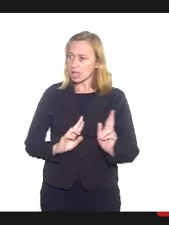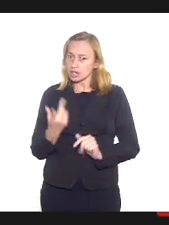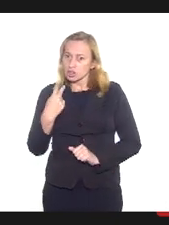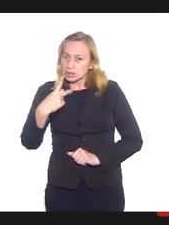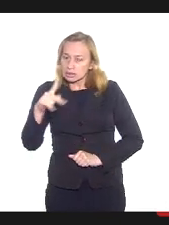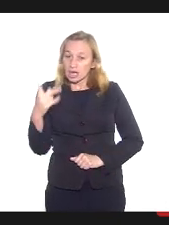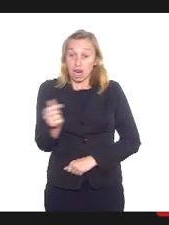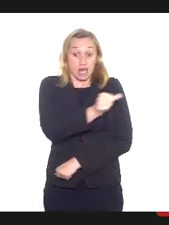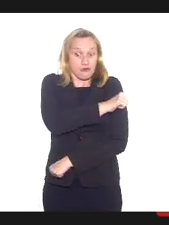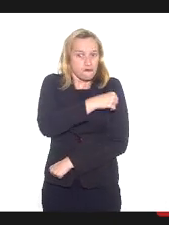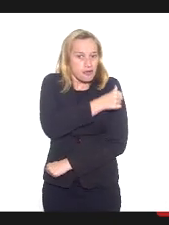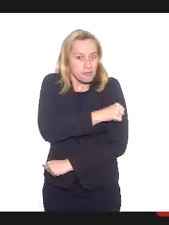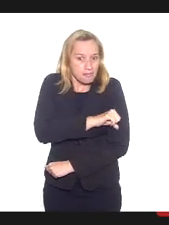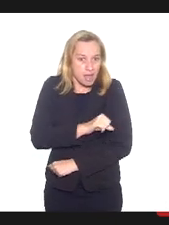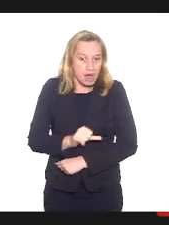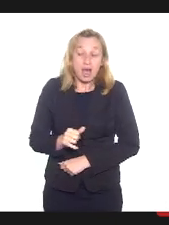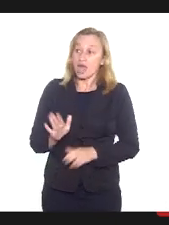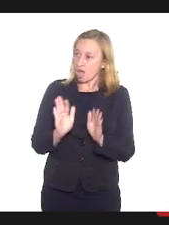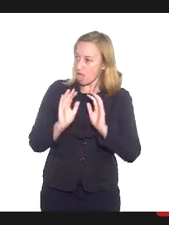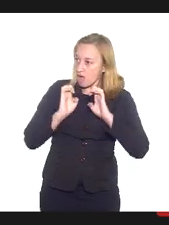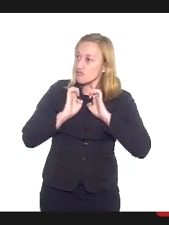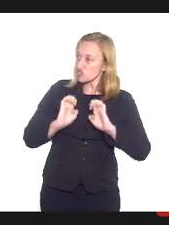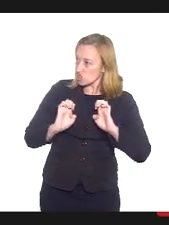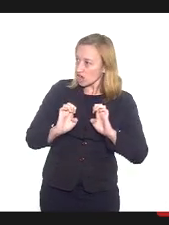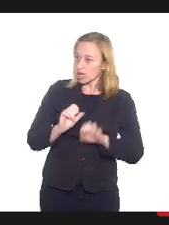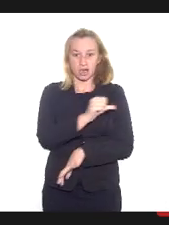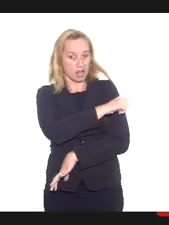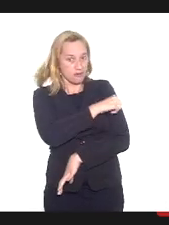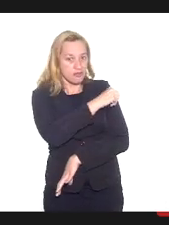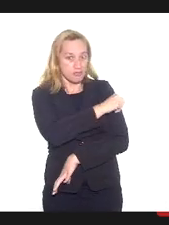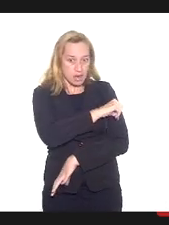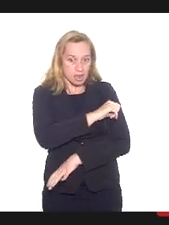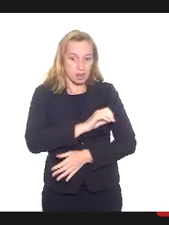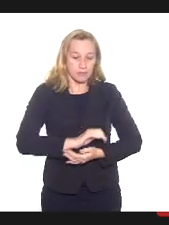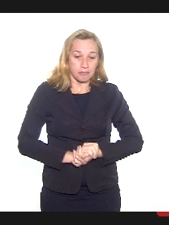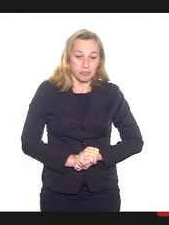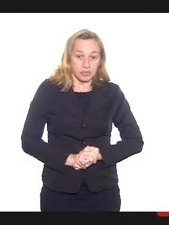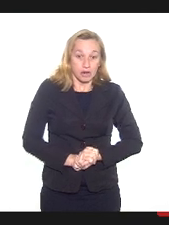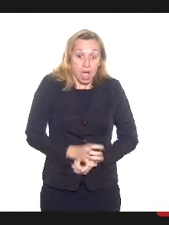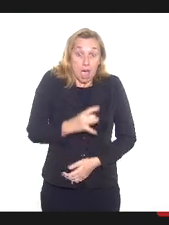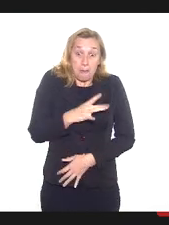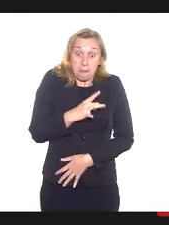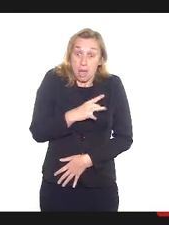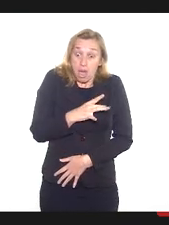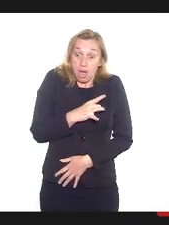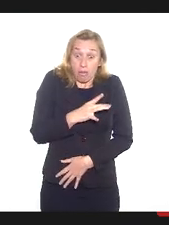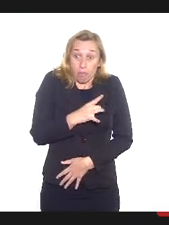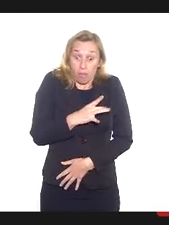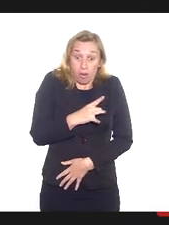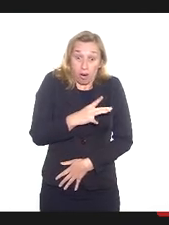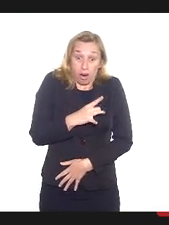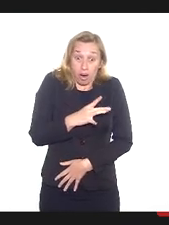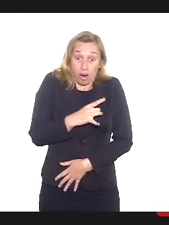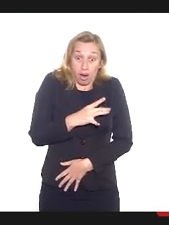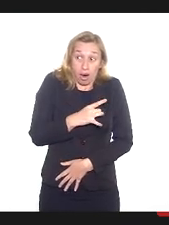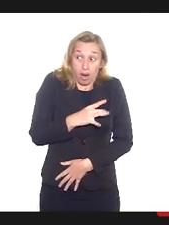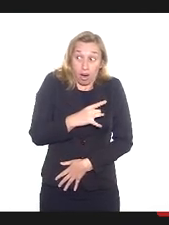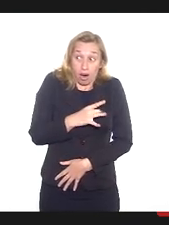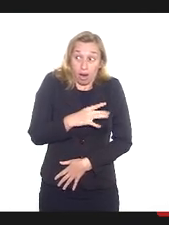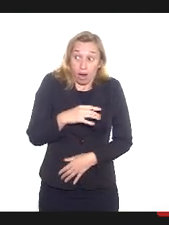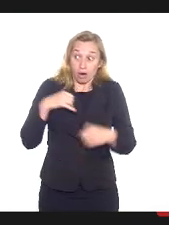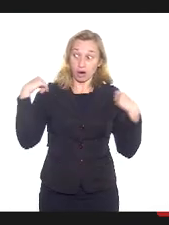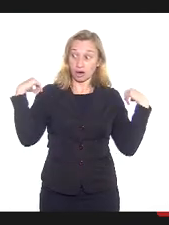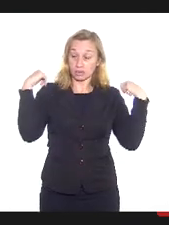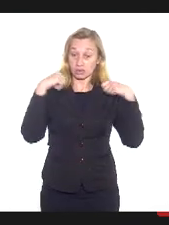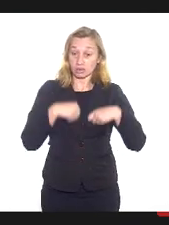enfermeira, evangélica e enfermeira, tinha medo de colocar seu uniforme de trabalho todo